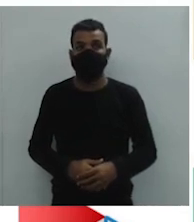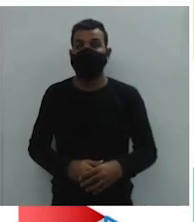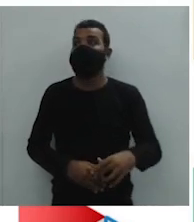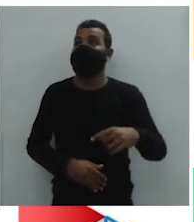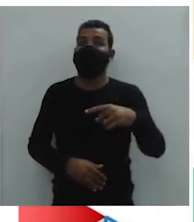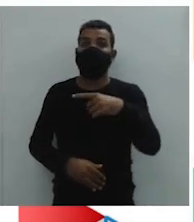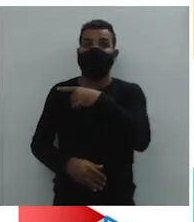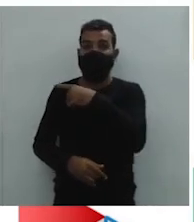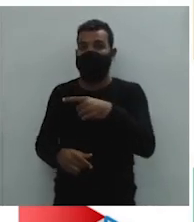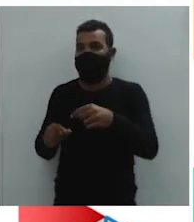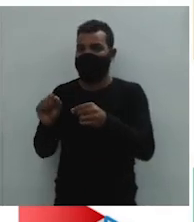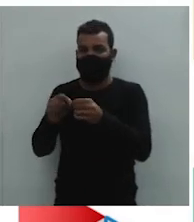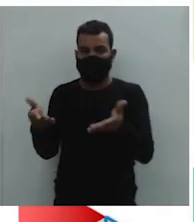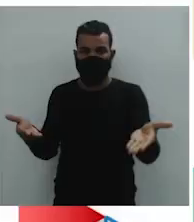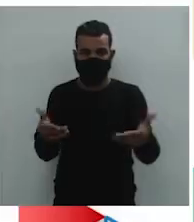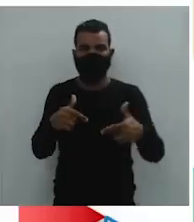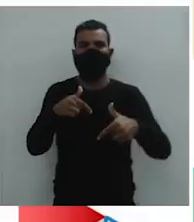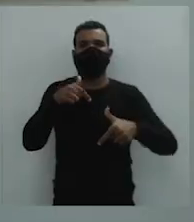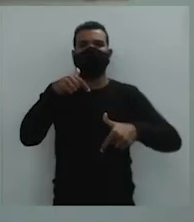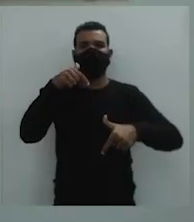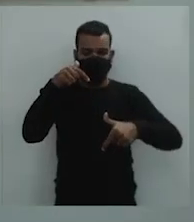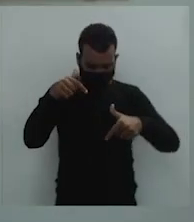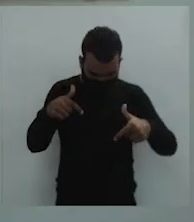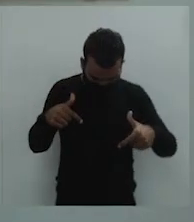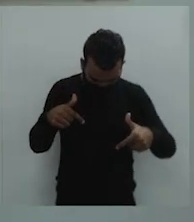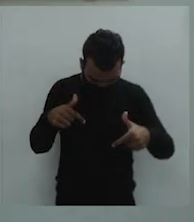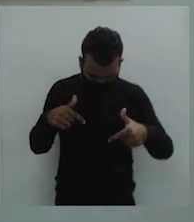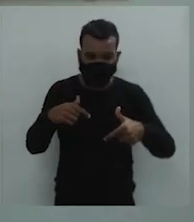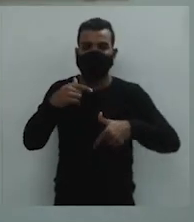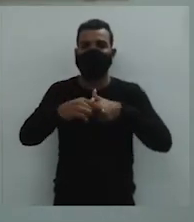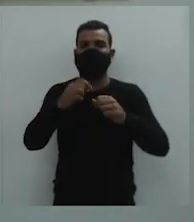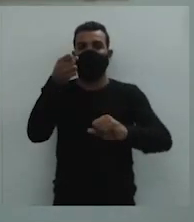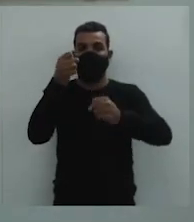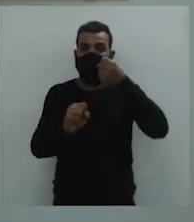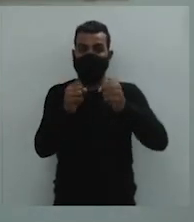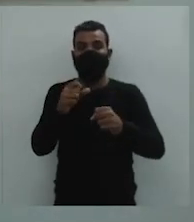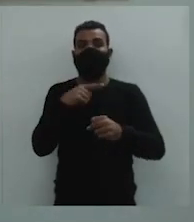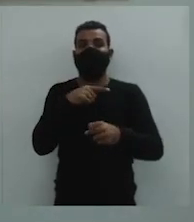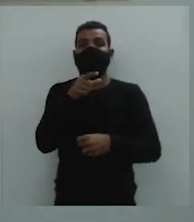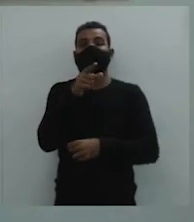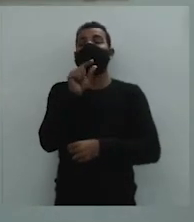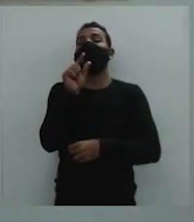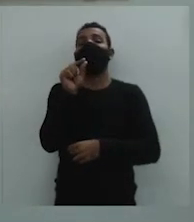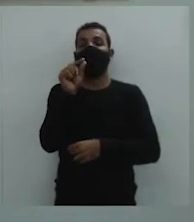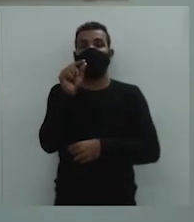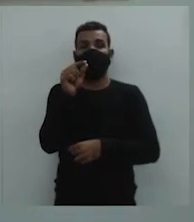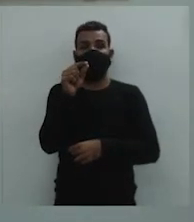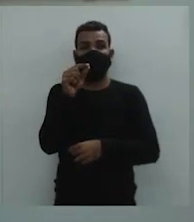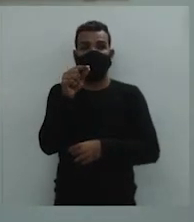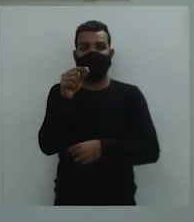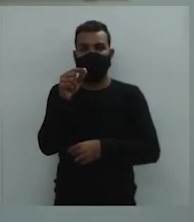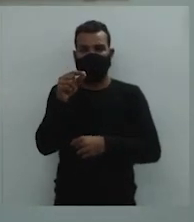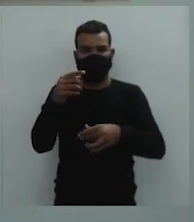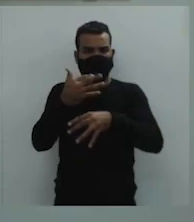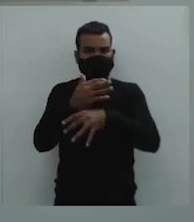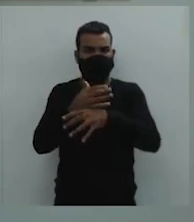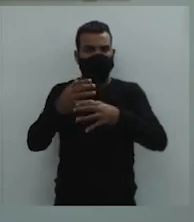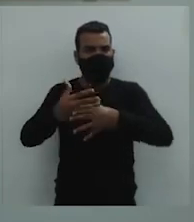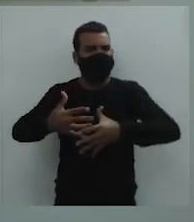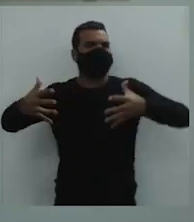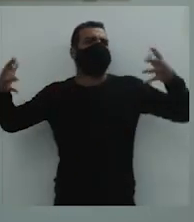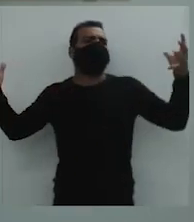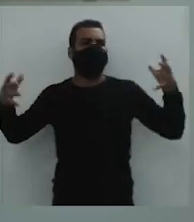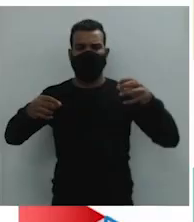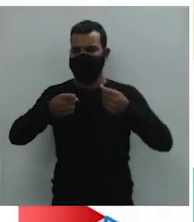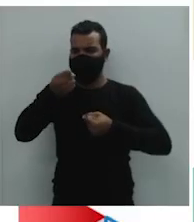certo? Fora tudo aquilo que nós trabalhamos e as indústrias, né? Aí vem aquela questão das megalópolis, as áreas